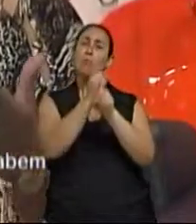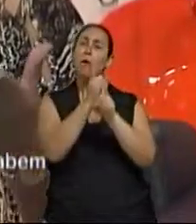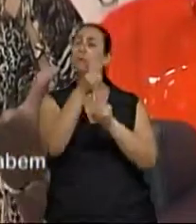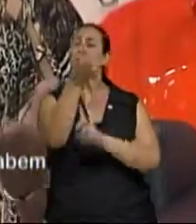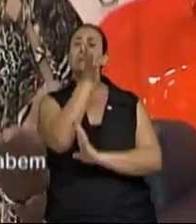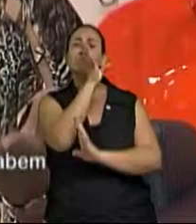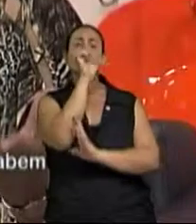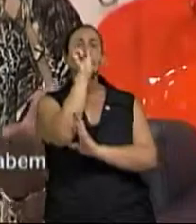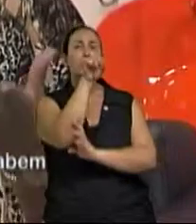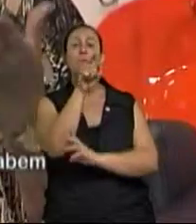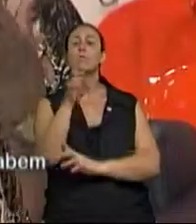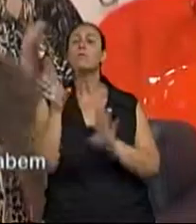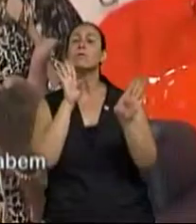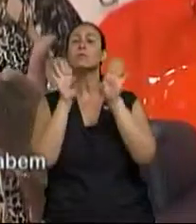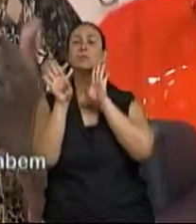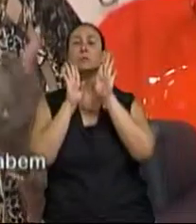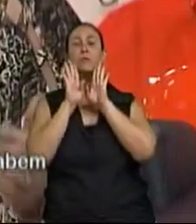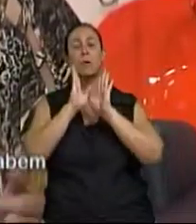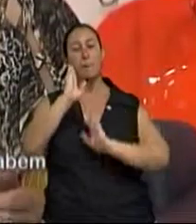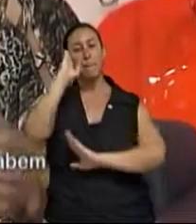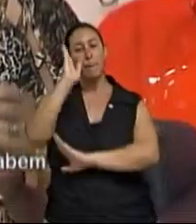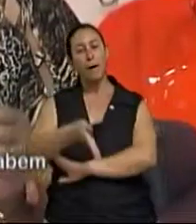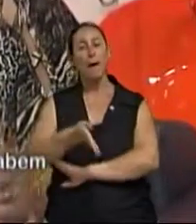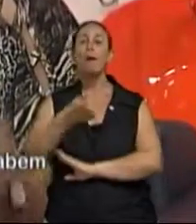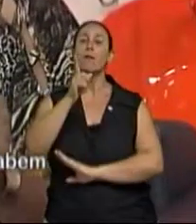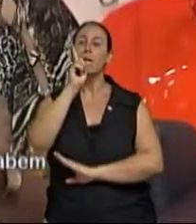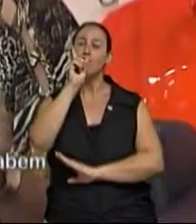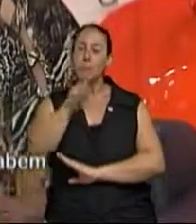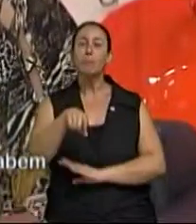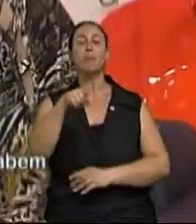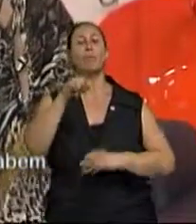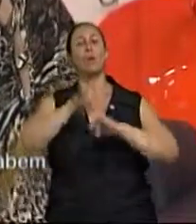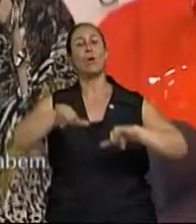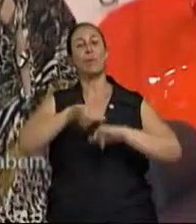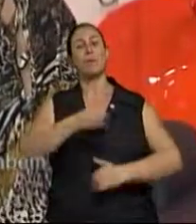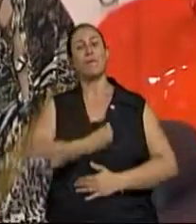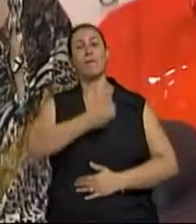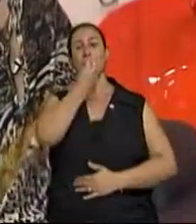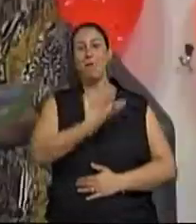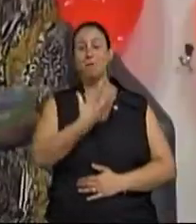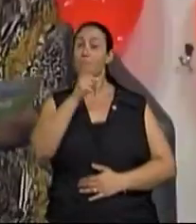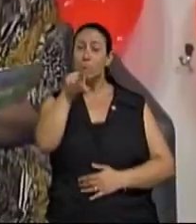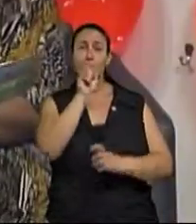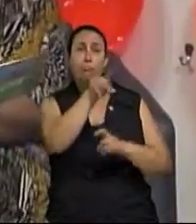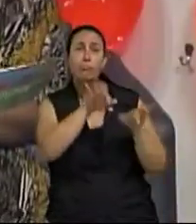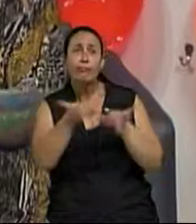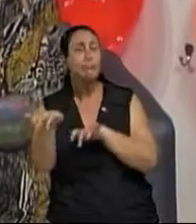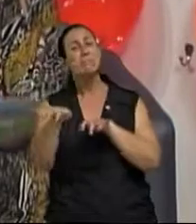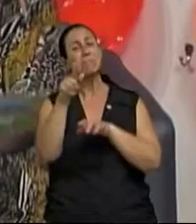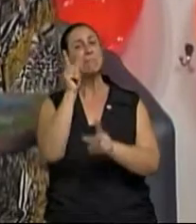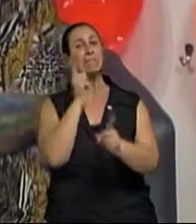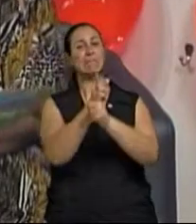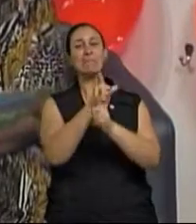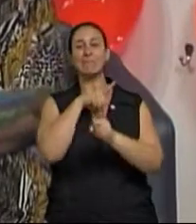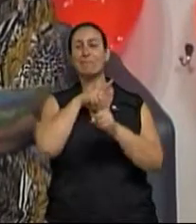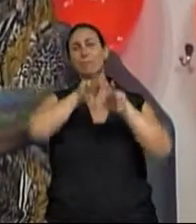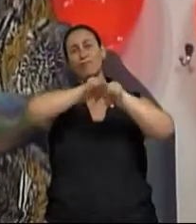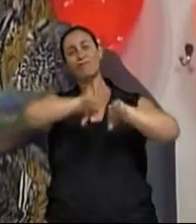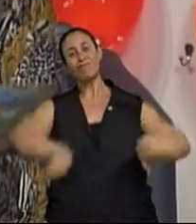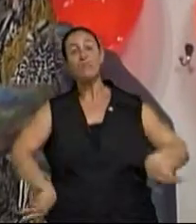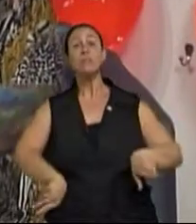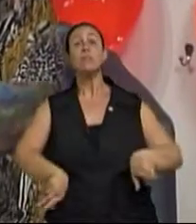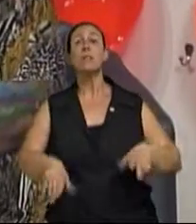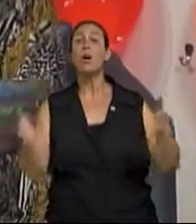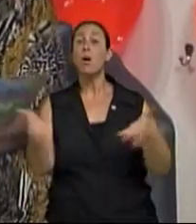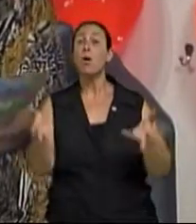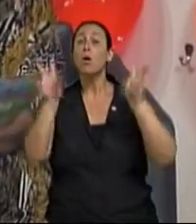.com barra programa Viva Bem. Pois é, e nós continuamos com a nossa conversa sobre